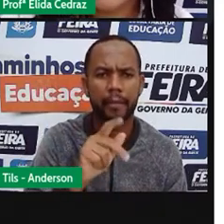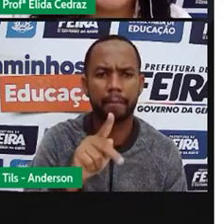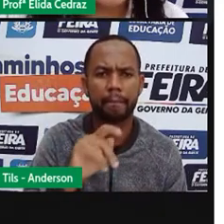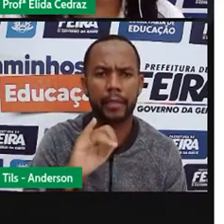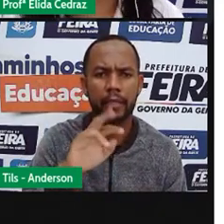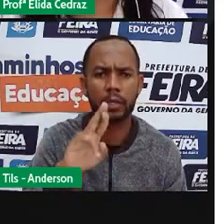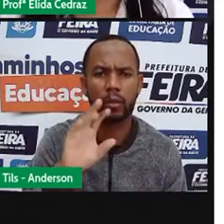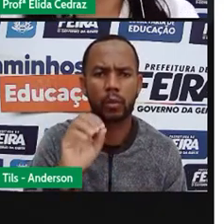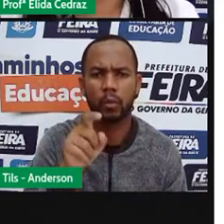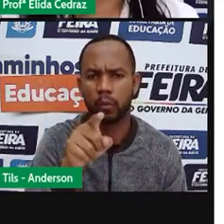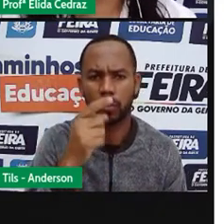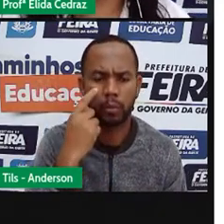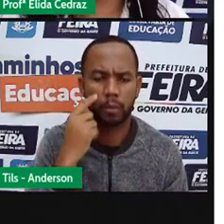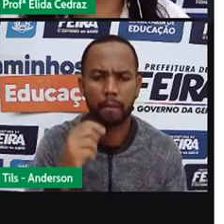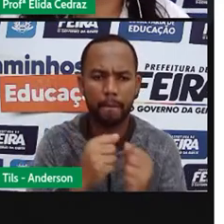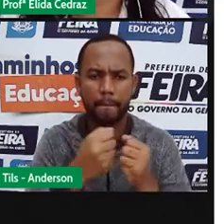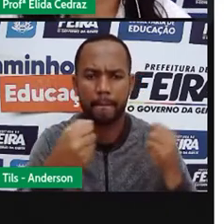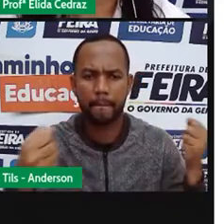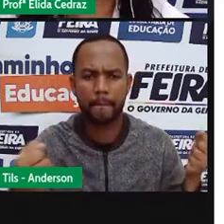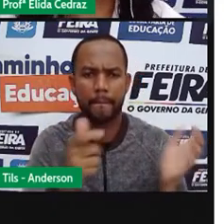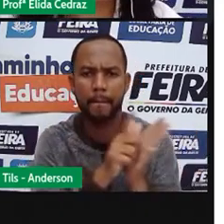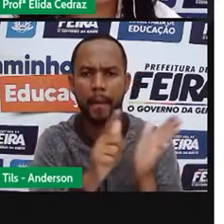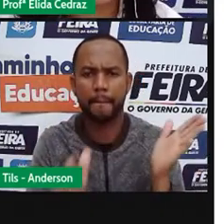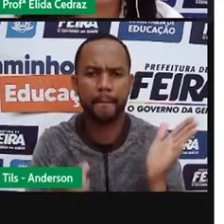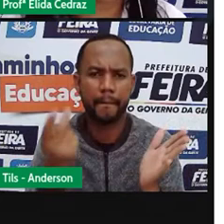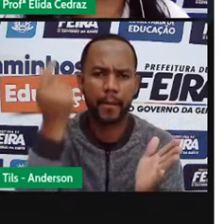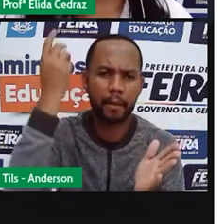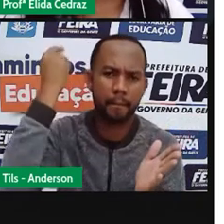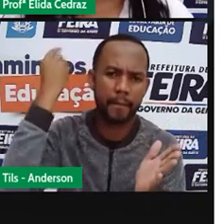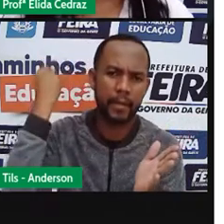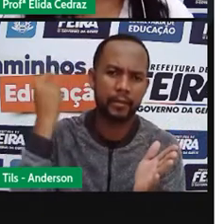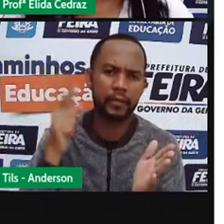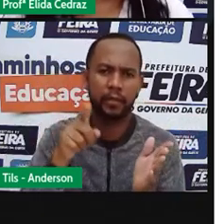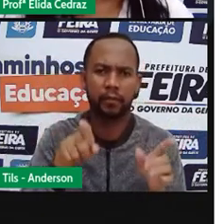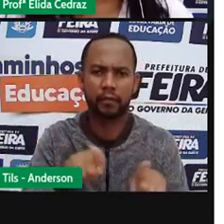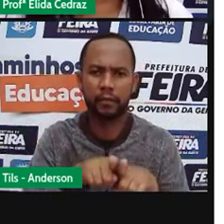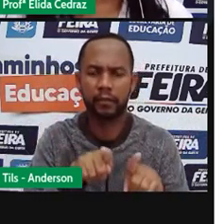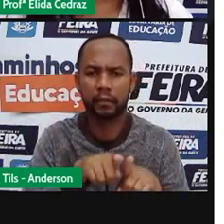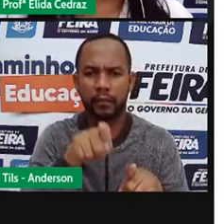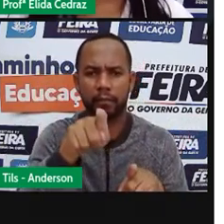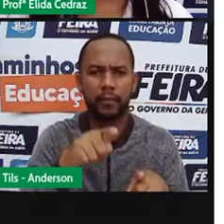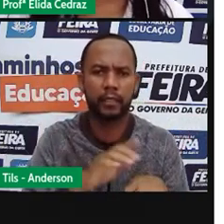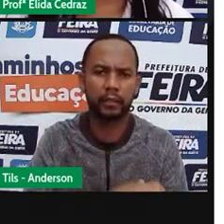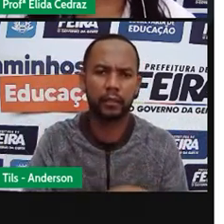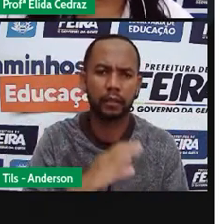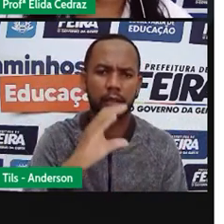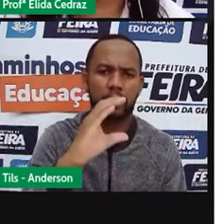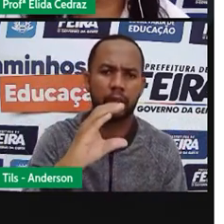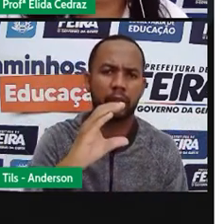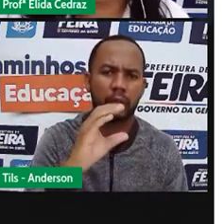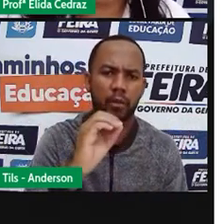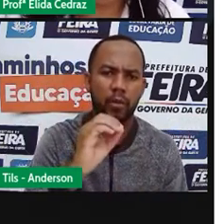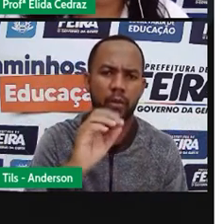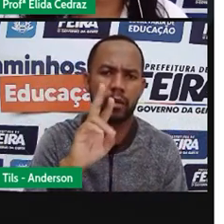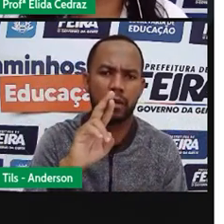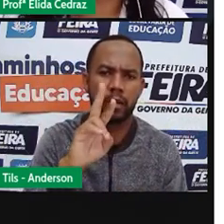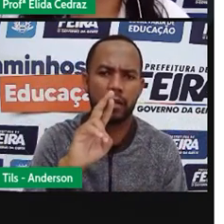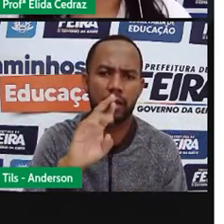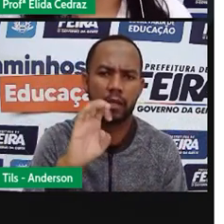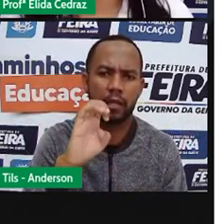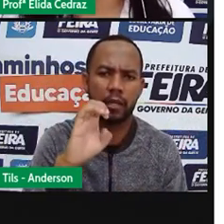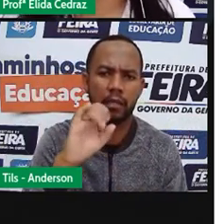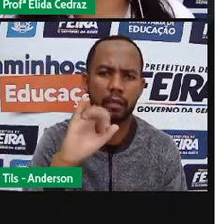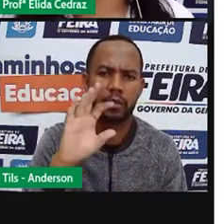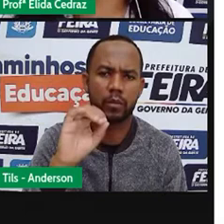destino, por causa da distância? Não existia os meios de locomoção, os automóveis.